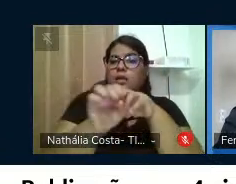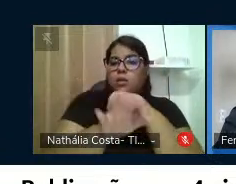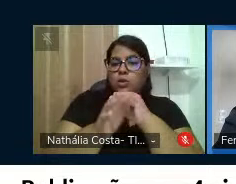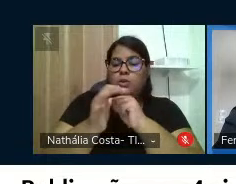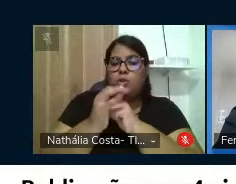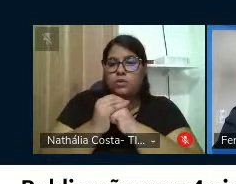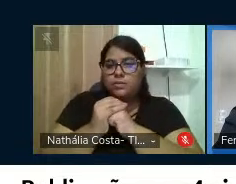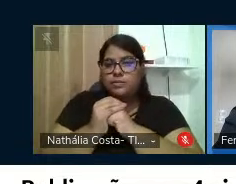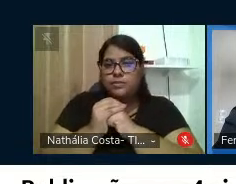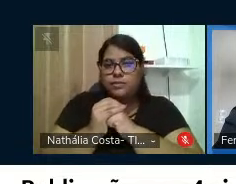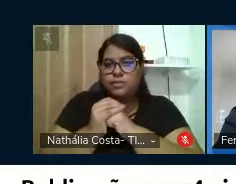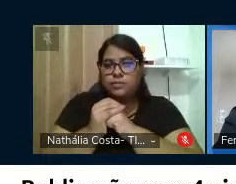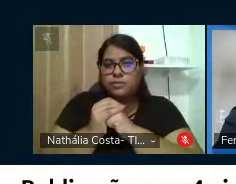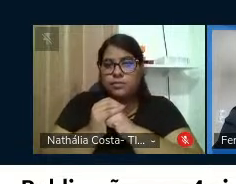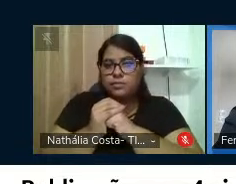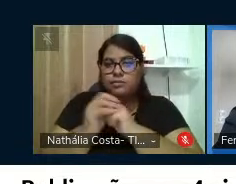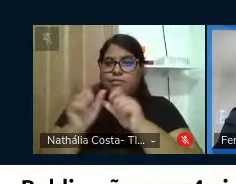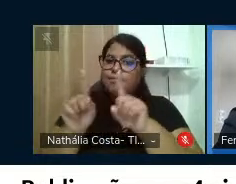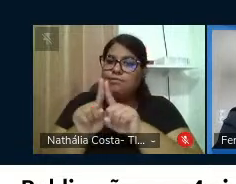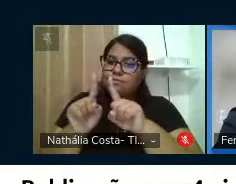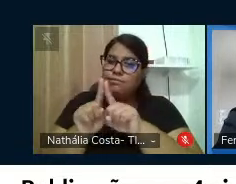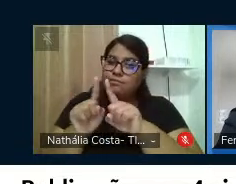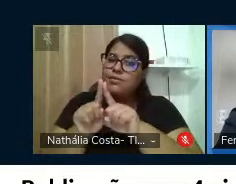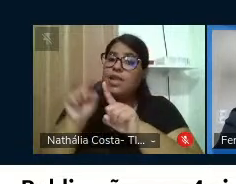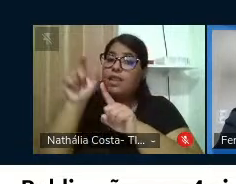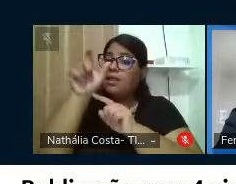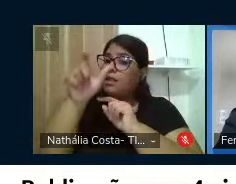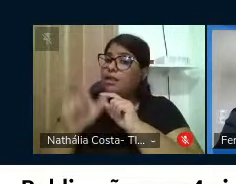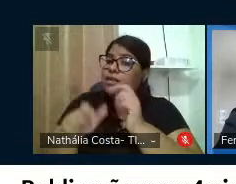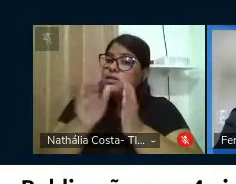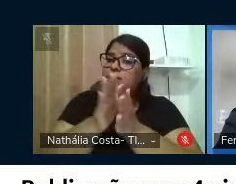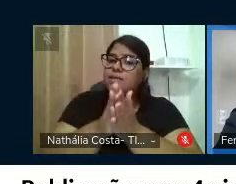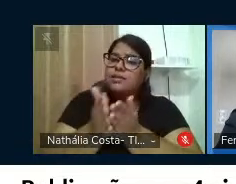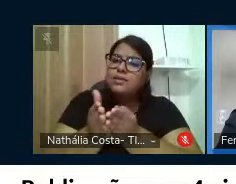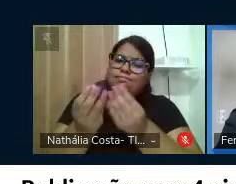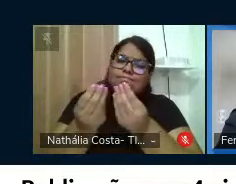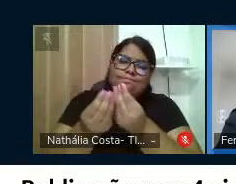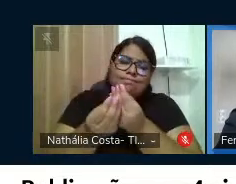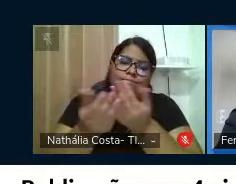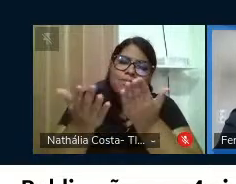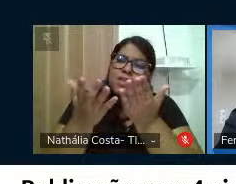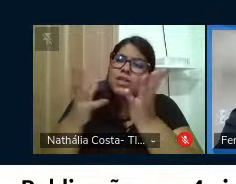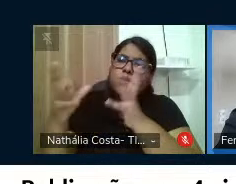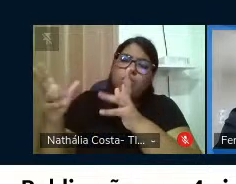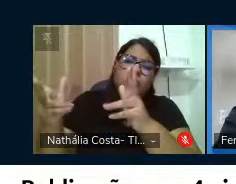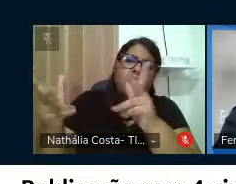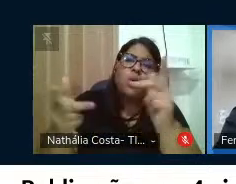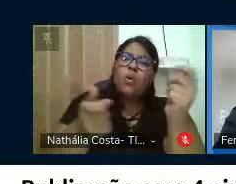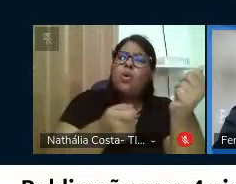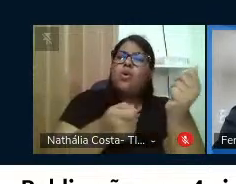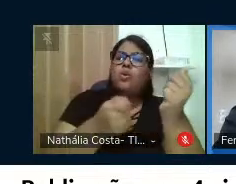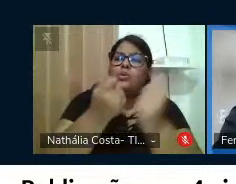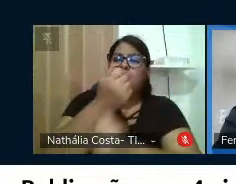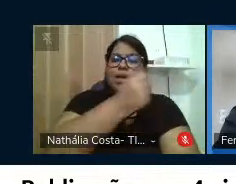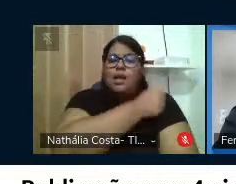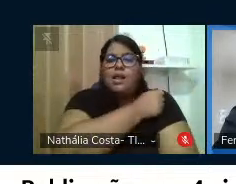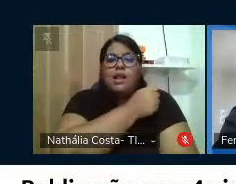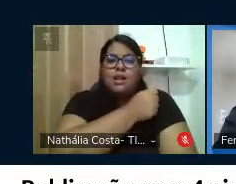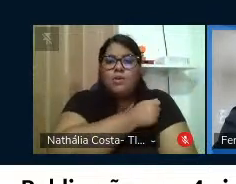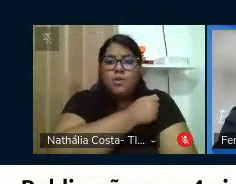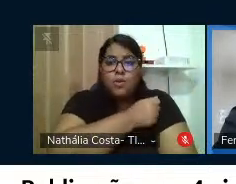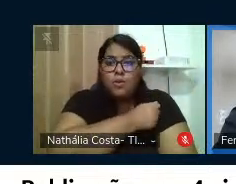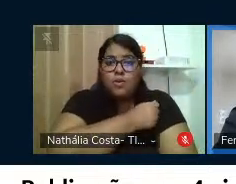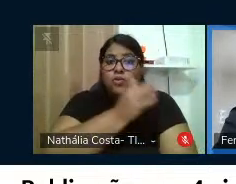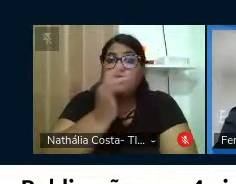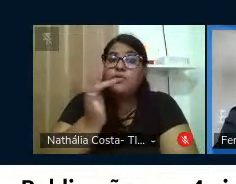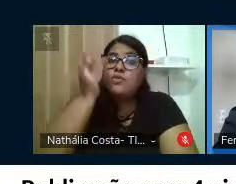não é, e por fim eu dedico esse livro a todos vocês, né, a nossos estudantes, e visando